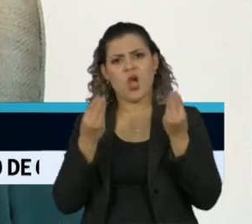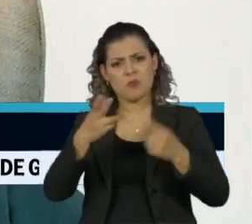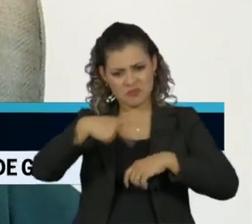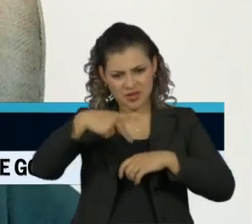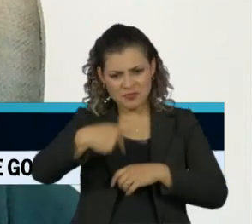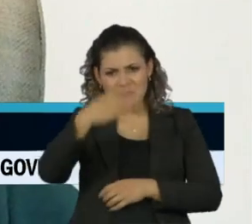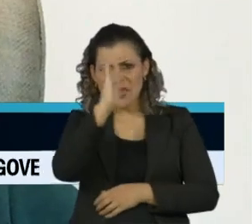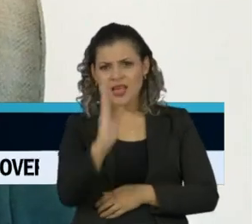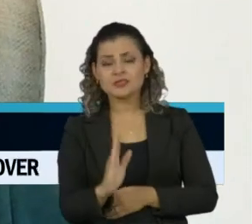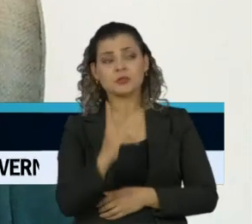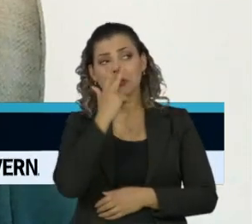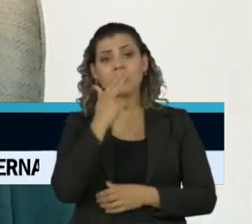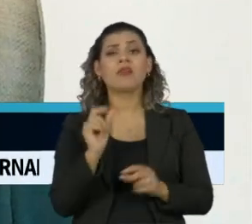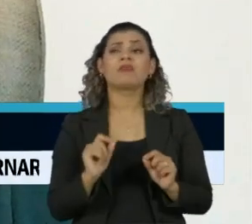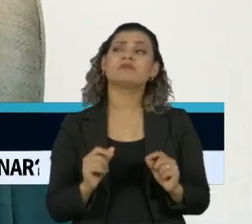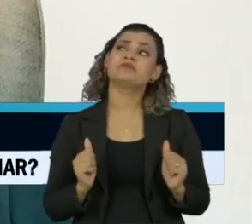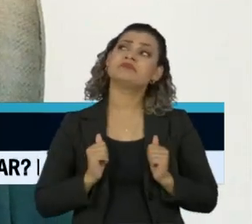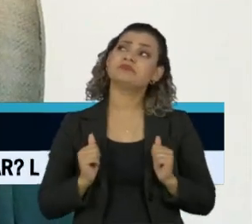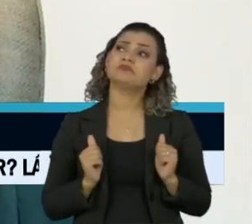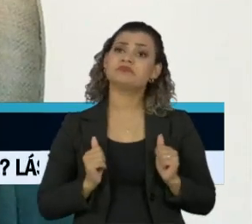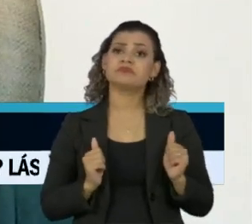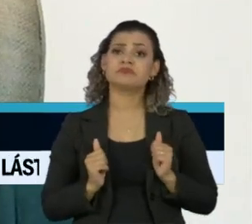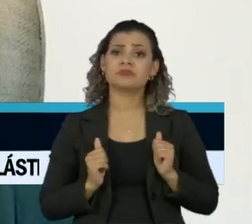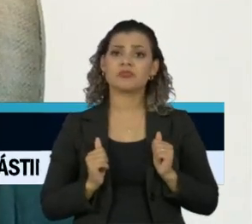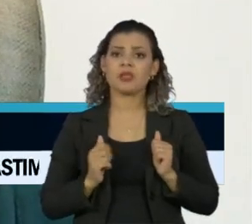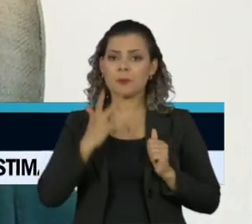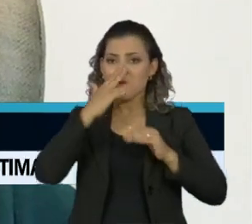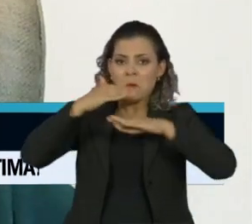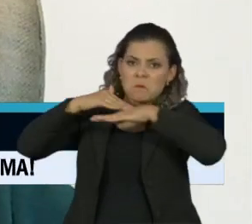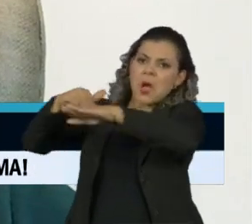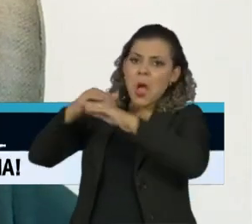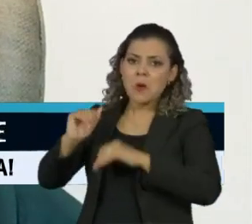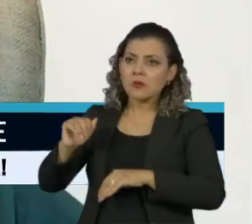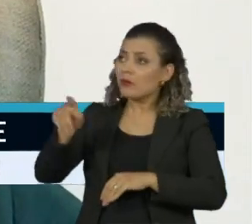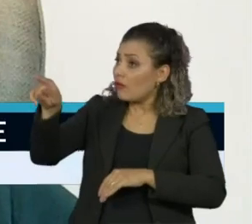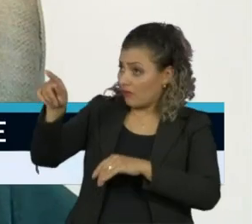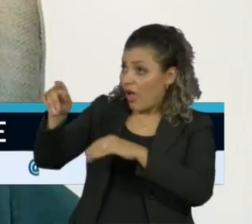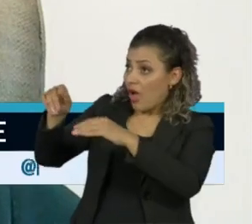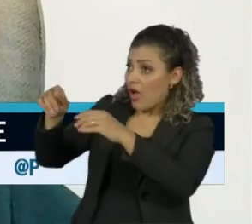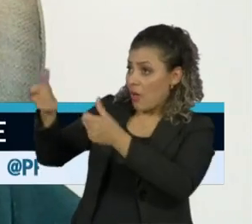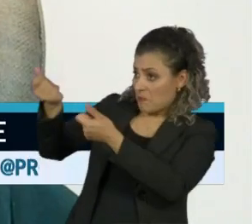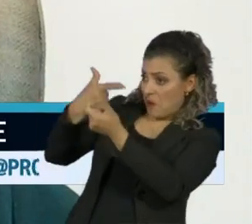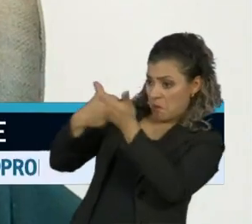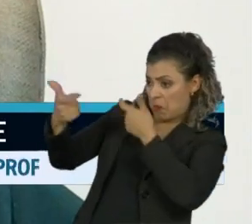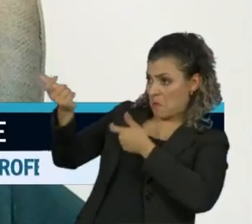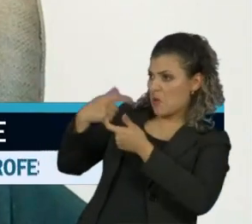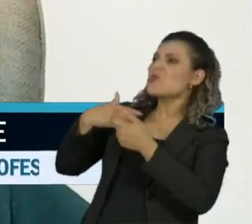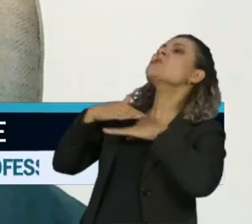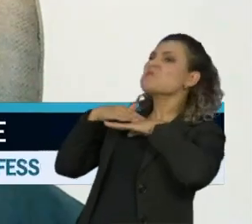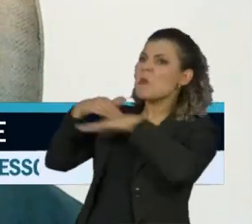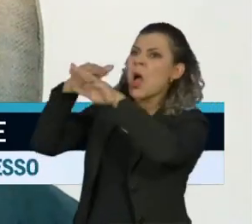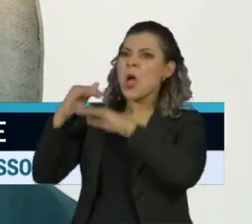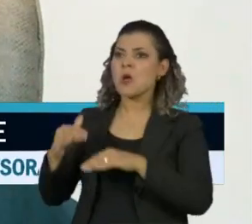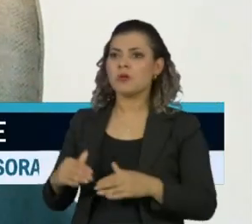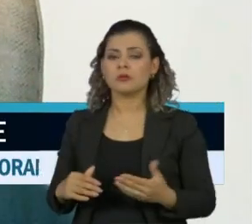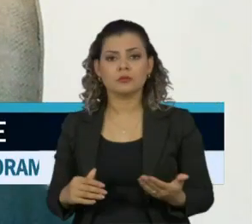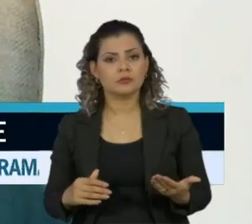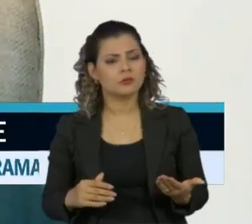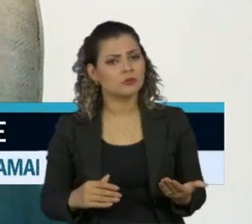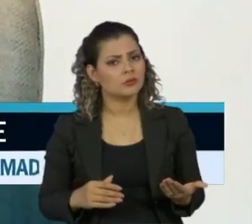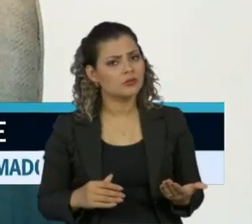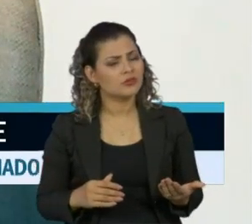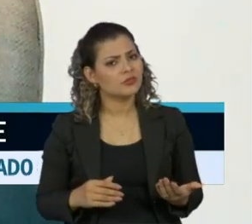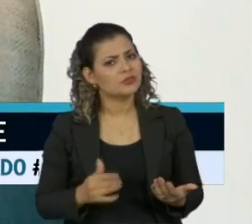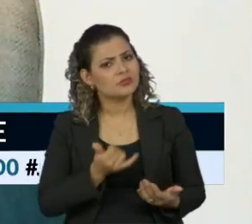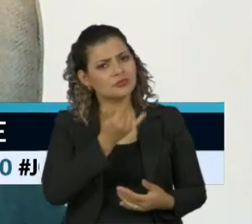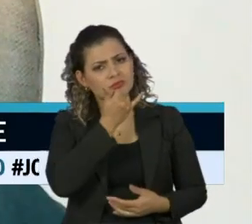responde com três pedras na mão a qualquer tipo de advertência. O cafajeste é que